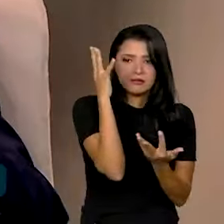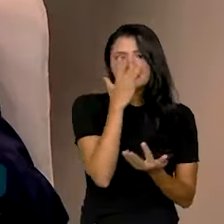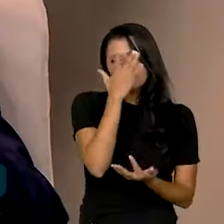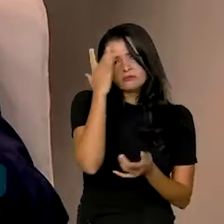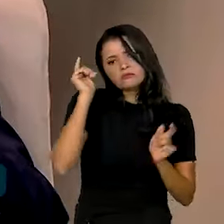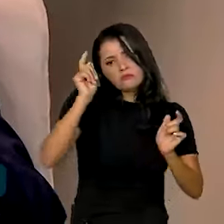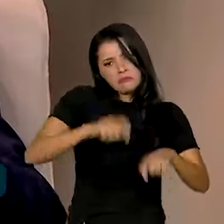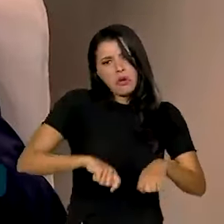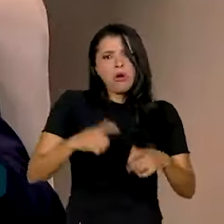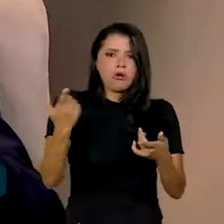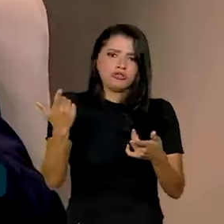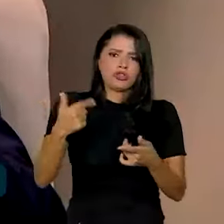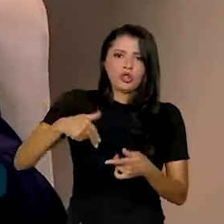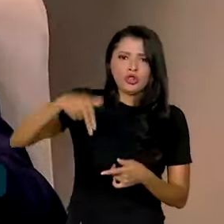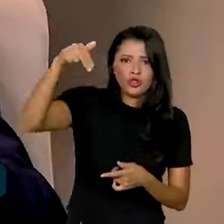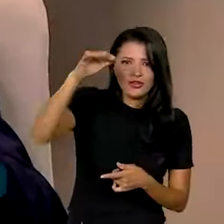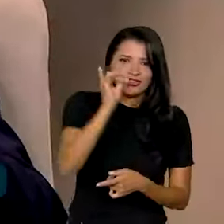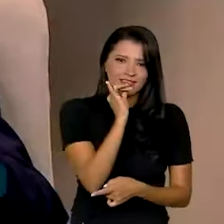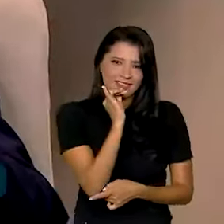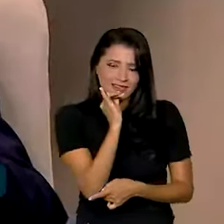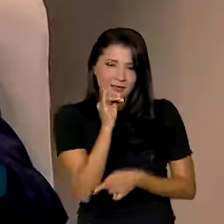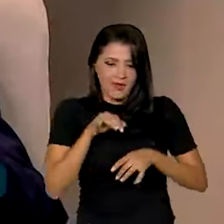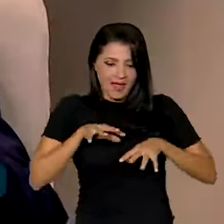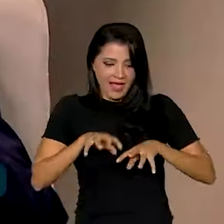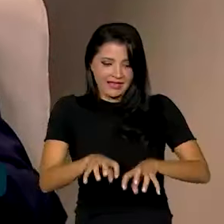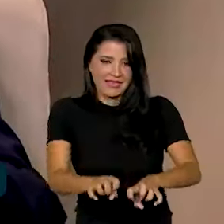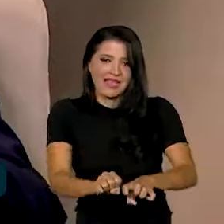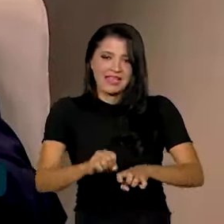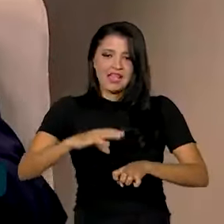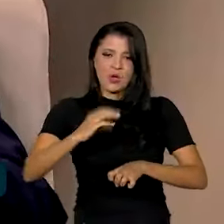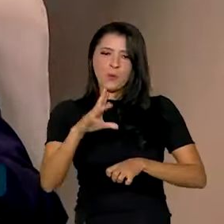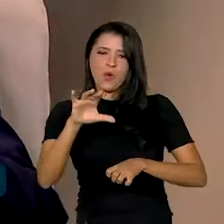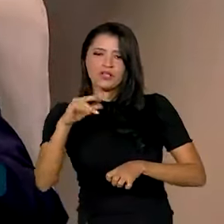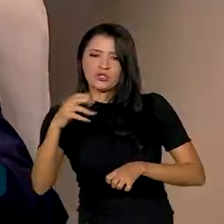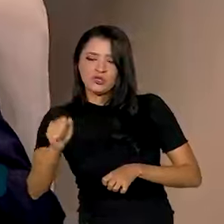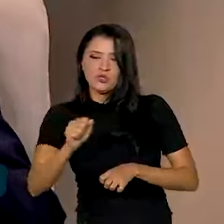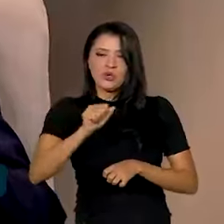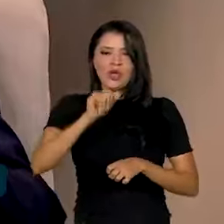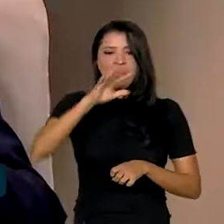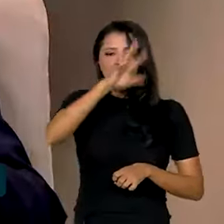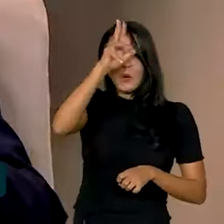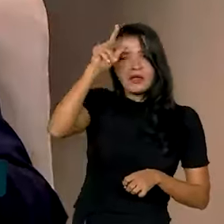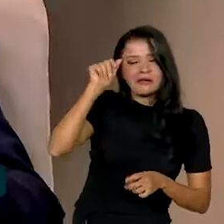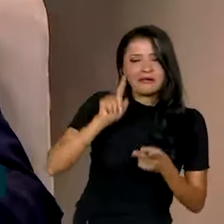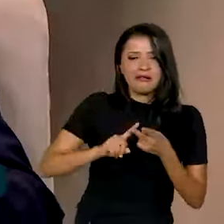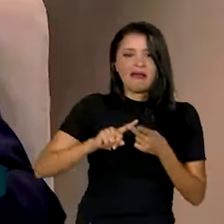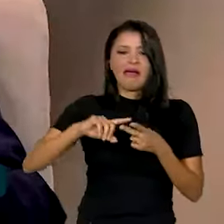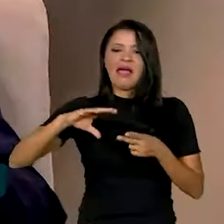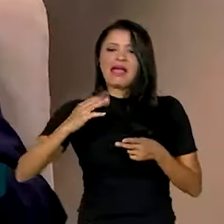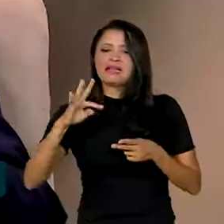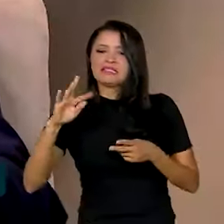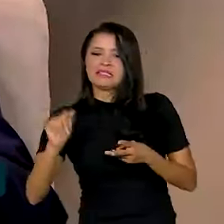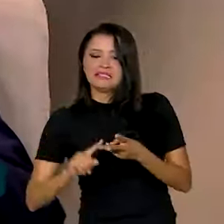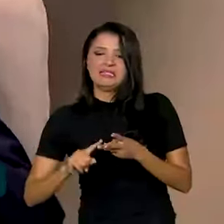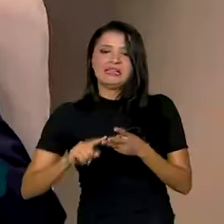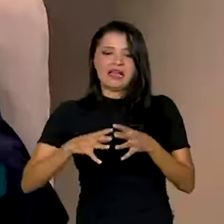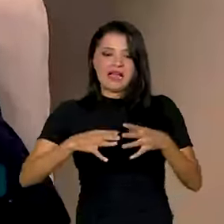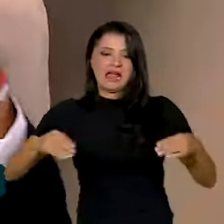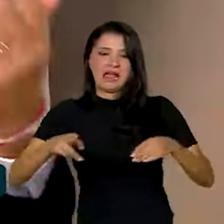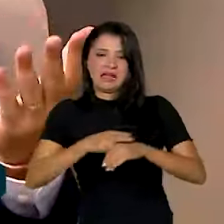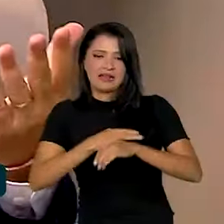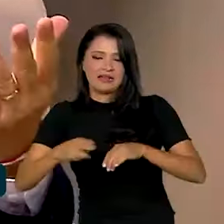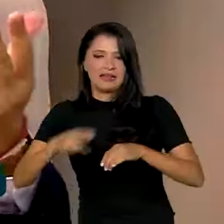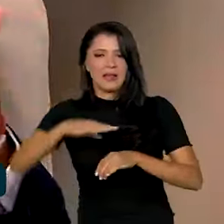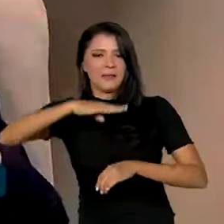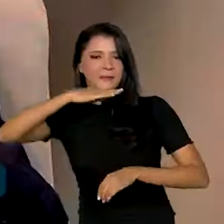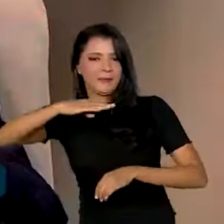produzir no norte, por exemplo, açaí, cupuaçu, guaraná, castanha, cacau, mangano